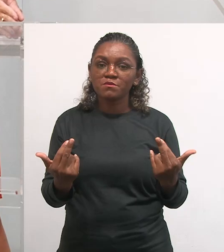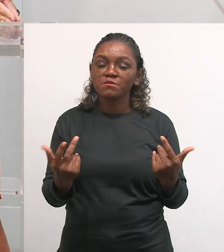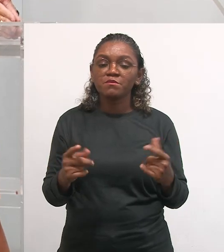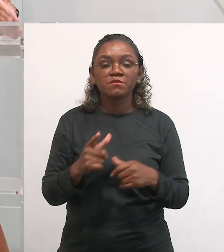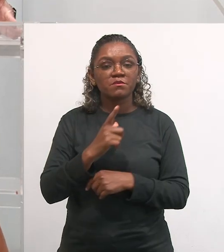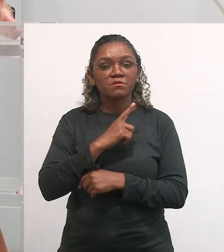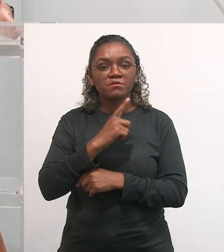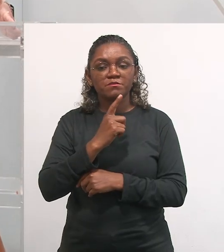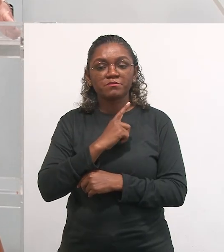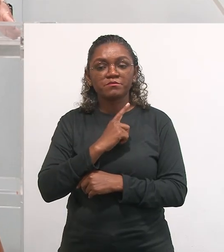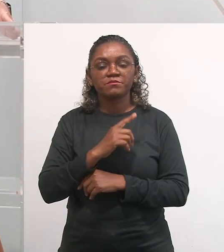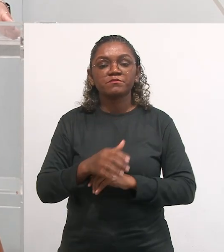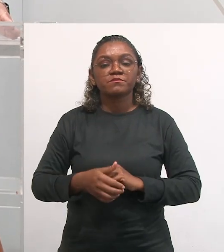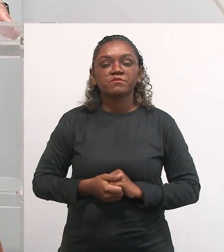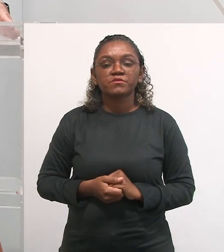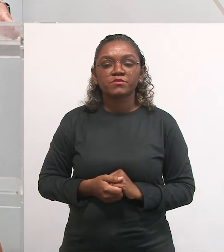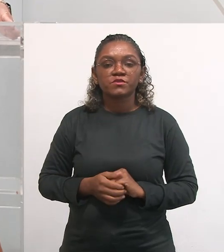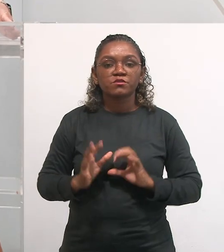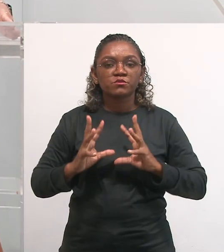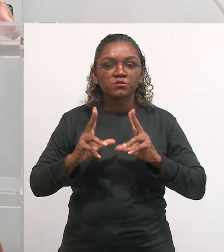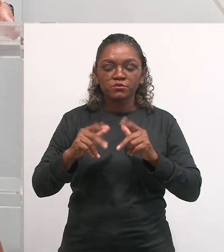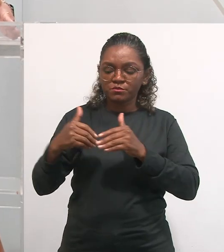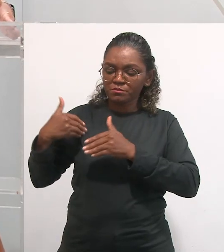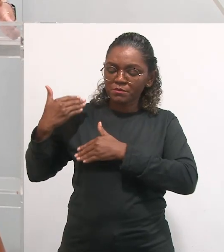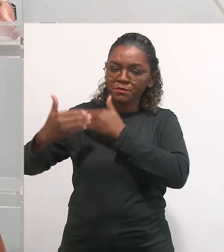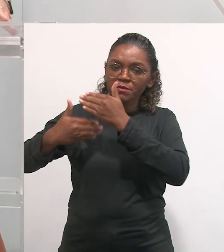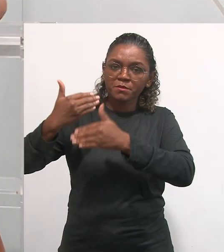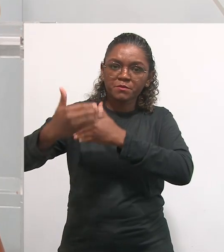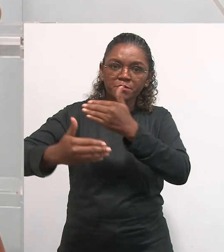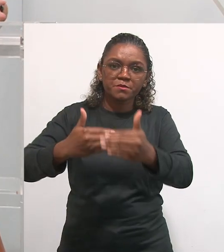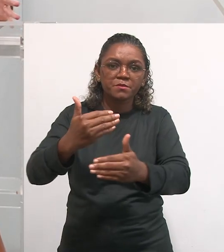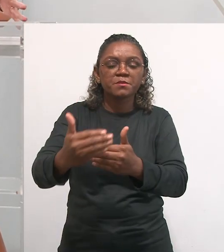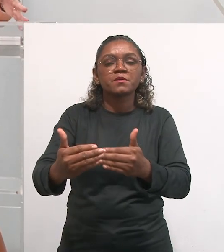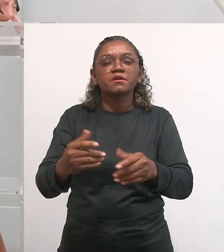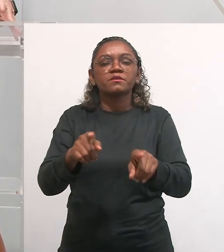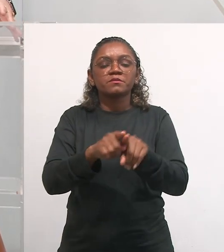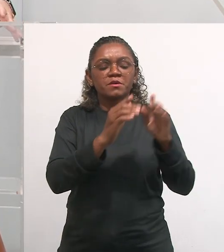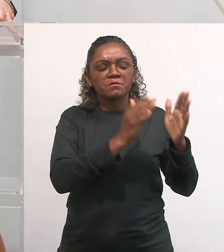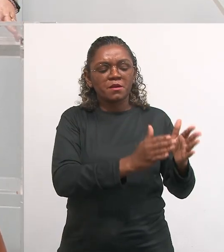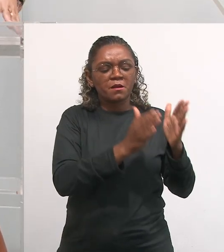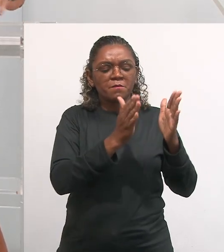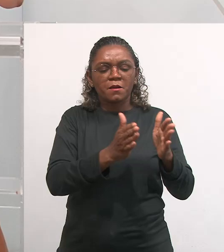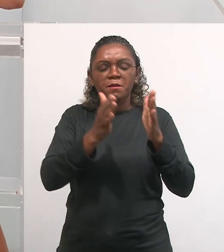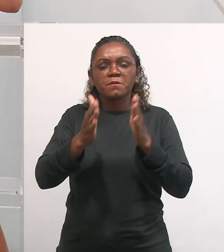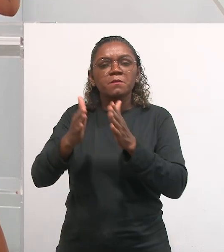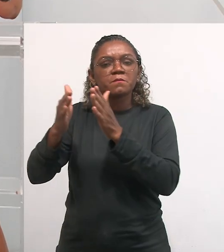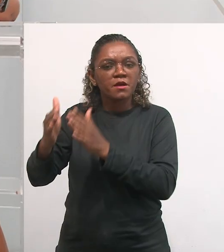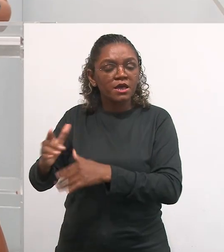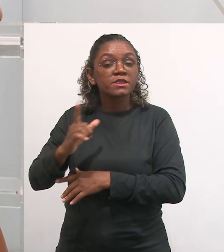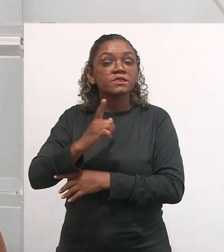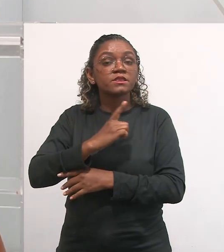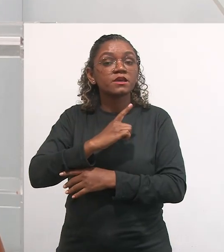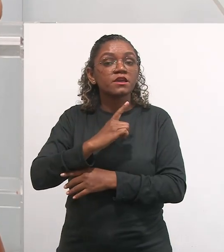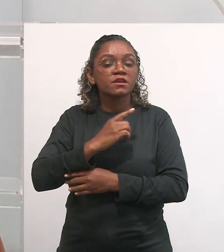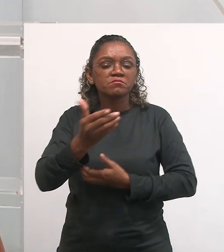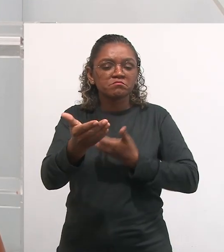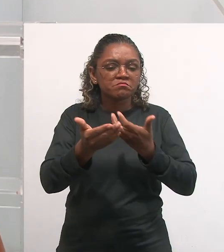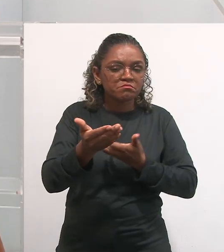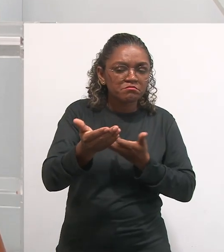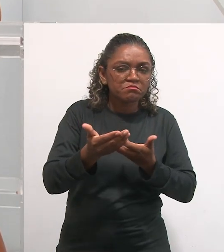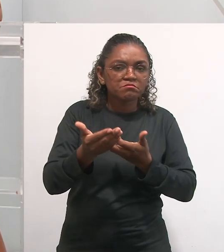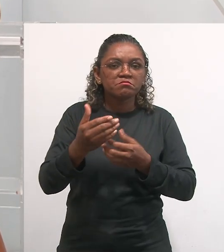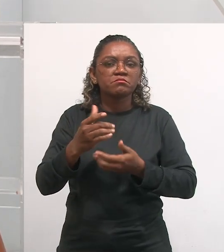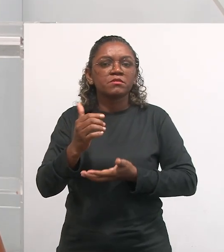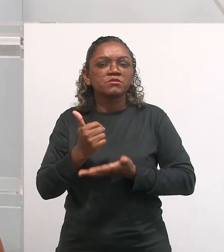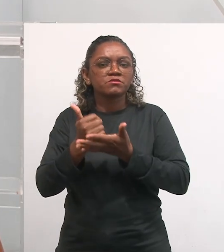desde a criação até a sua entrega, com todo o percurso formativo, com todas as etapas, porque